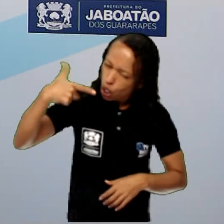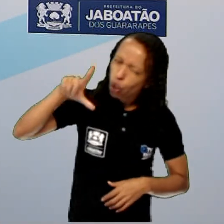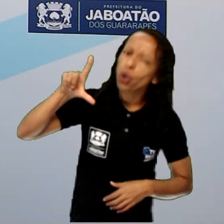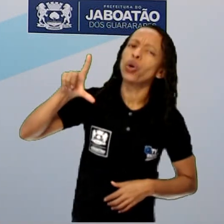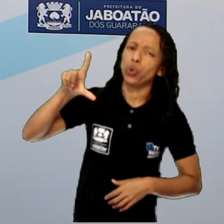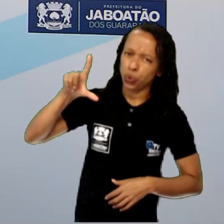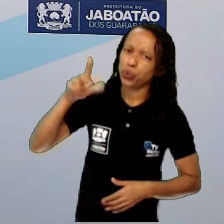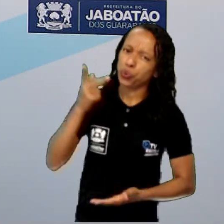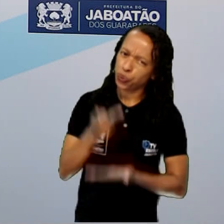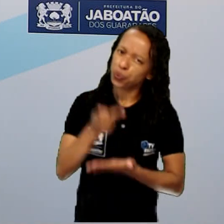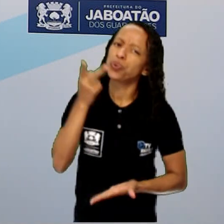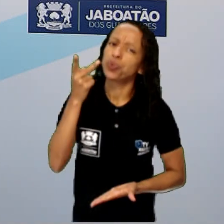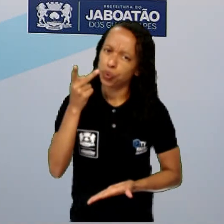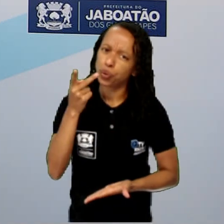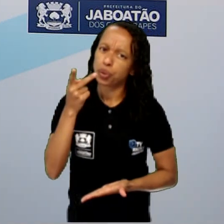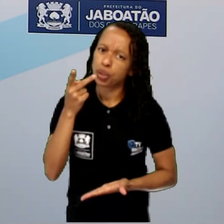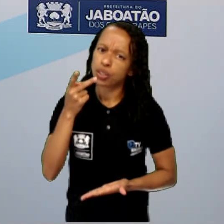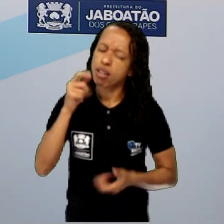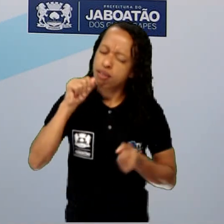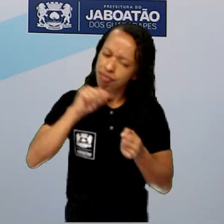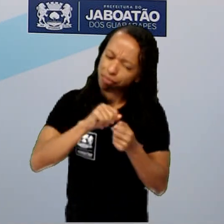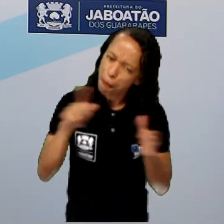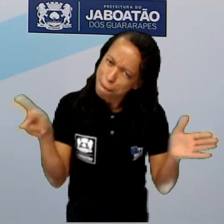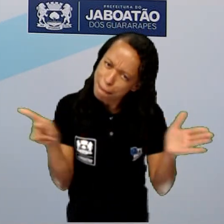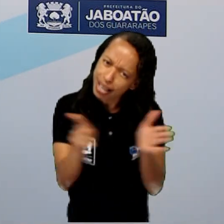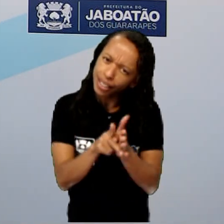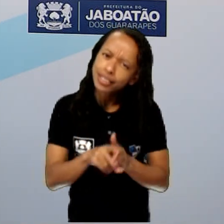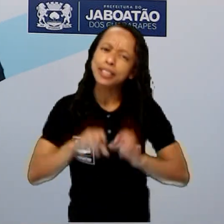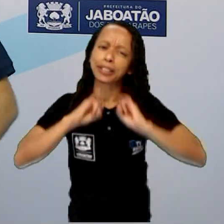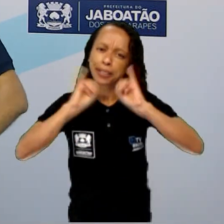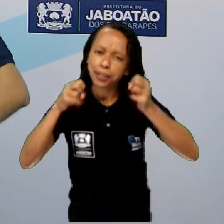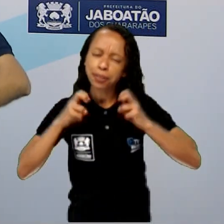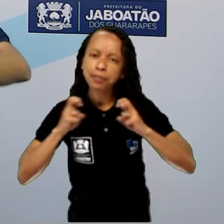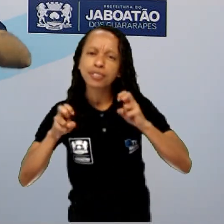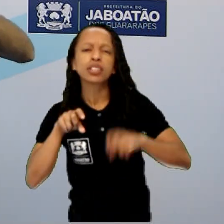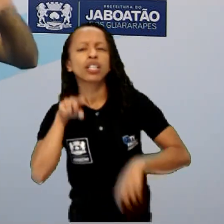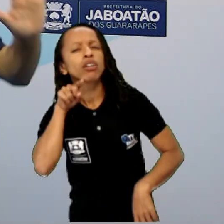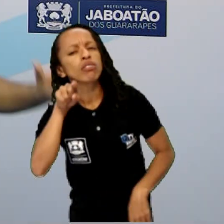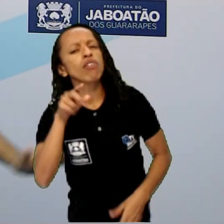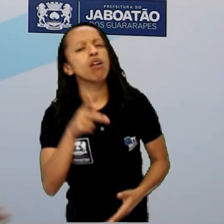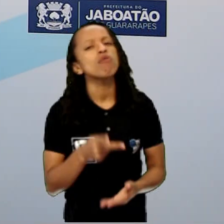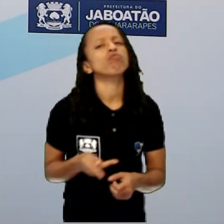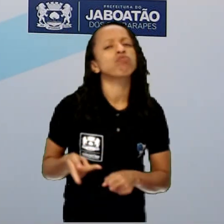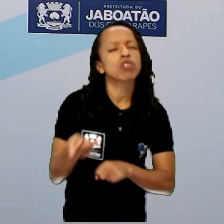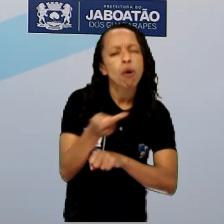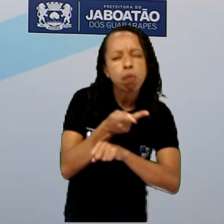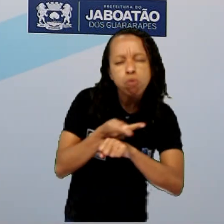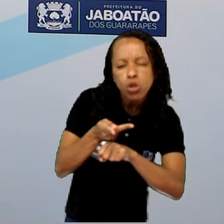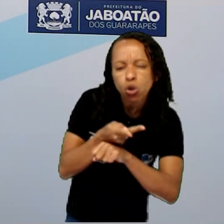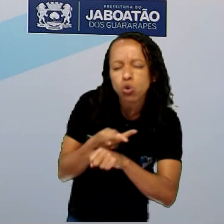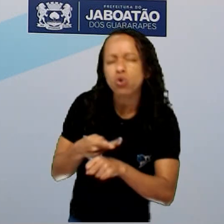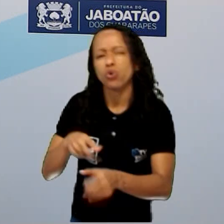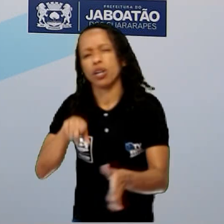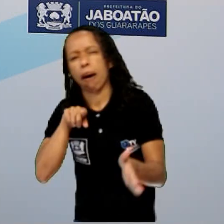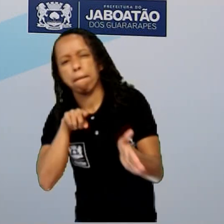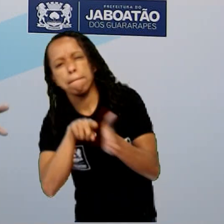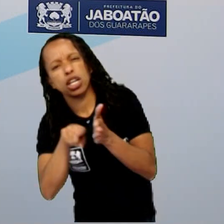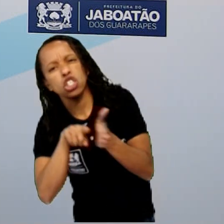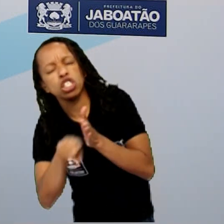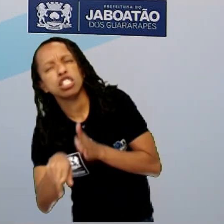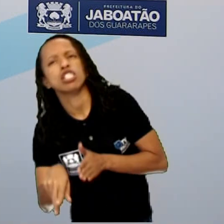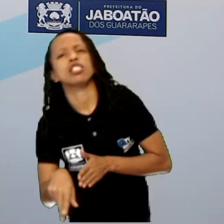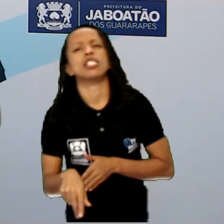antigos que fazem parte de Jaboatão. Então, você vai procurar aí alguma pessoa, alguém de mais